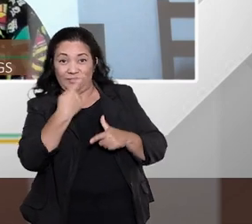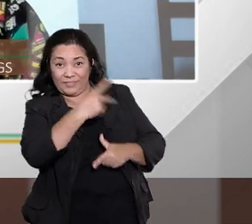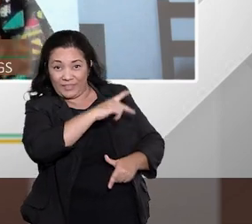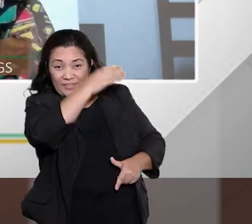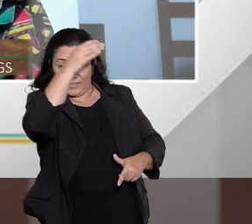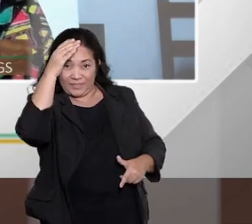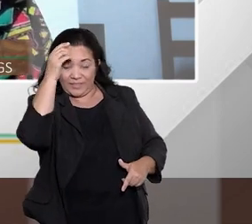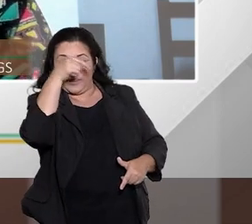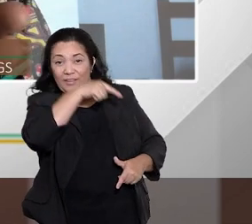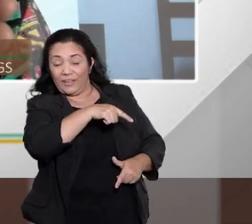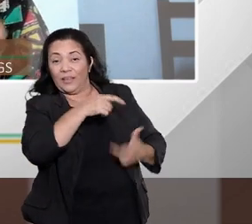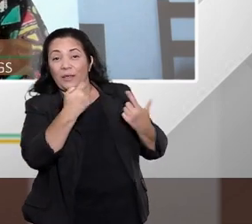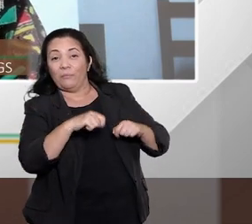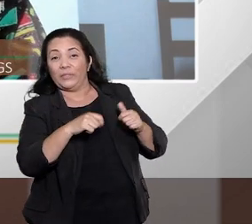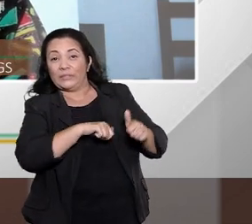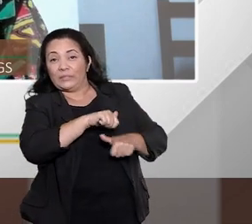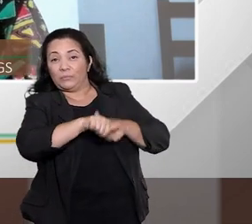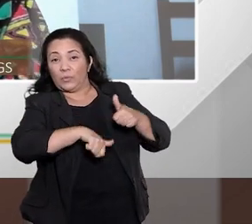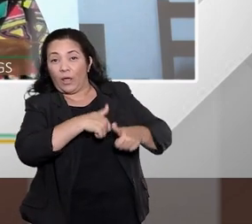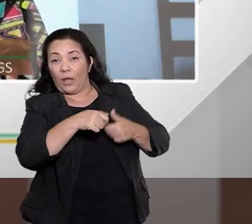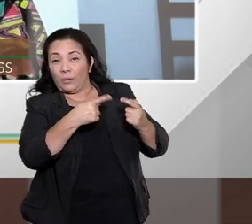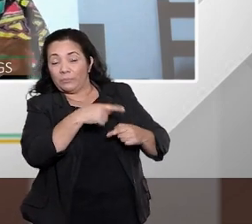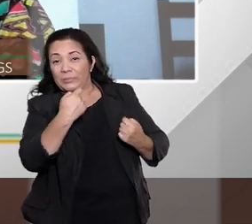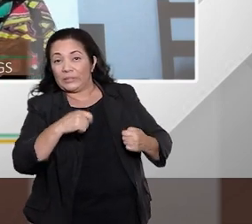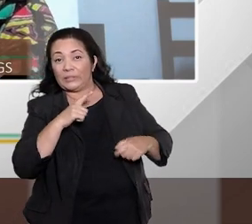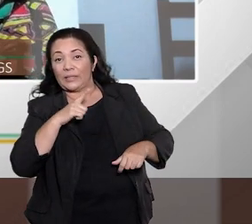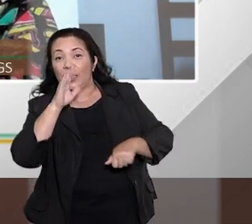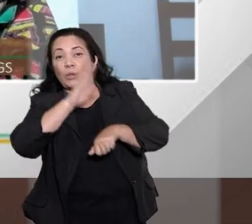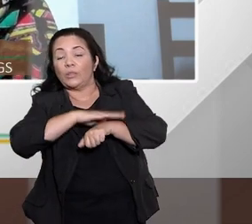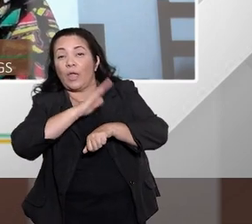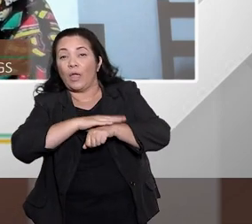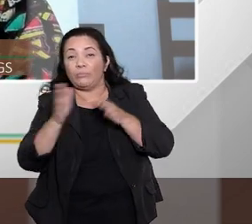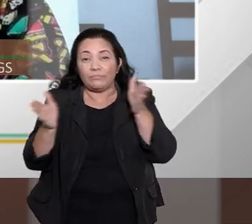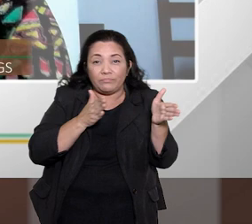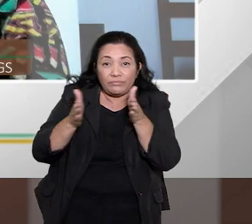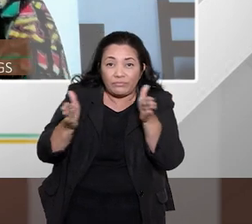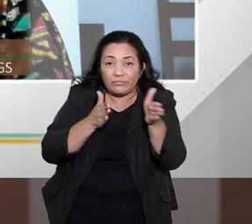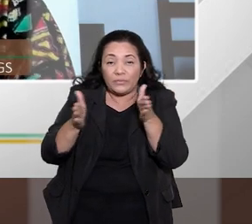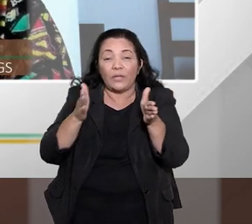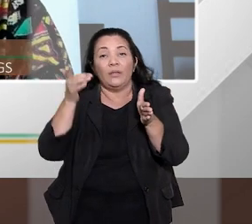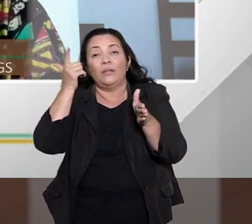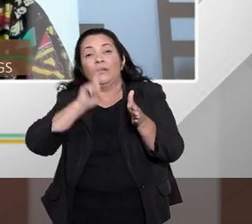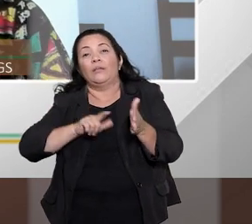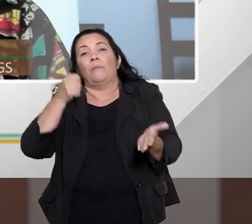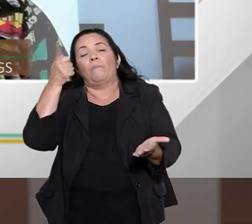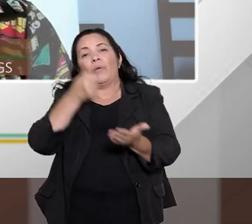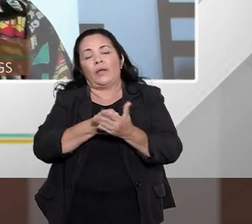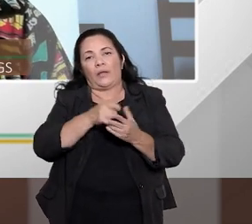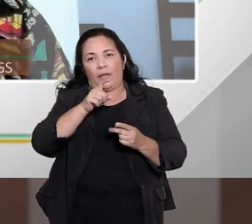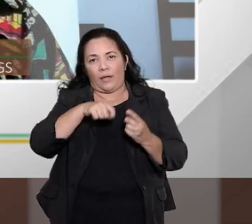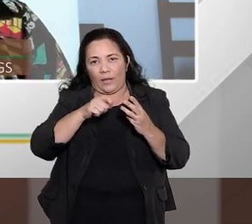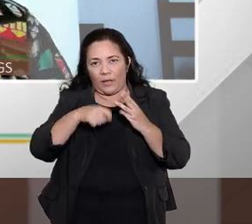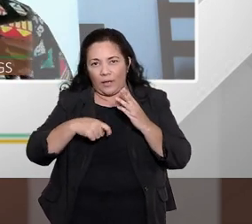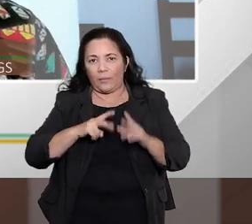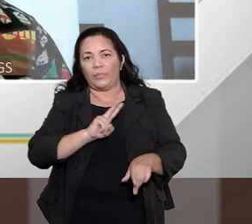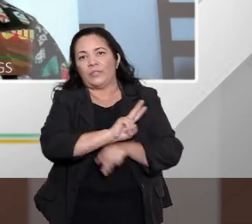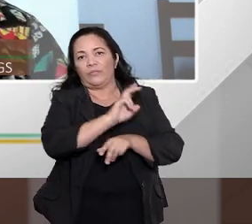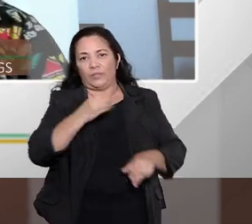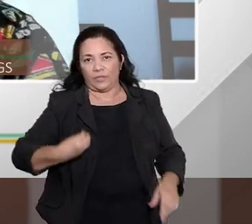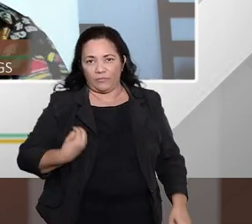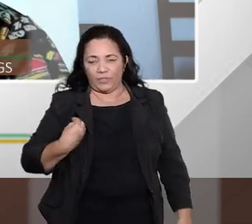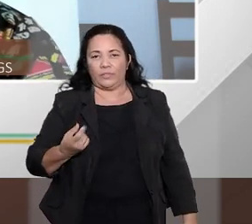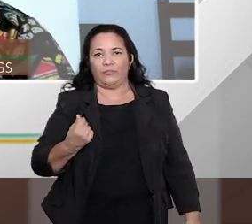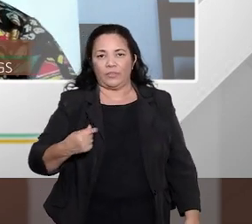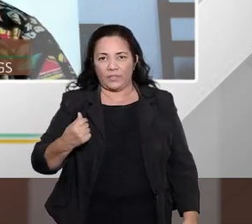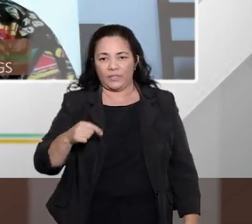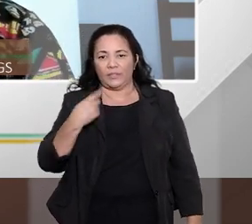poder fazer uma ordem e uma vamos dizer um tempo para ele poder pagar direitinho preservando o mínimo existencial eu até agora